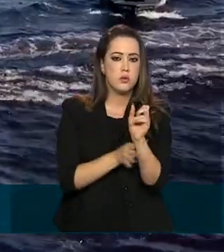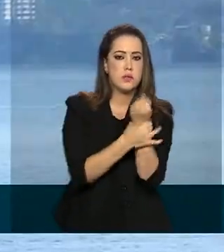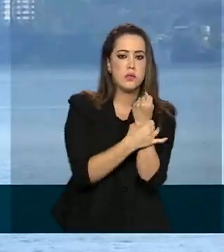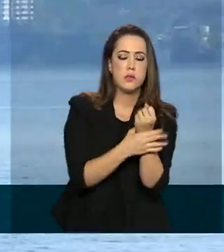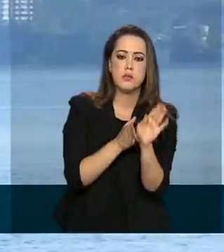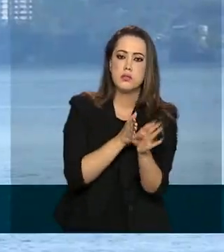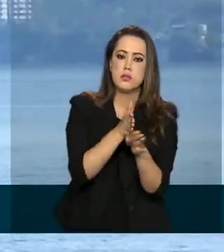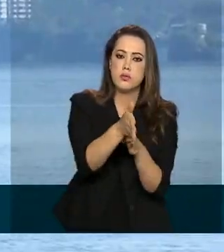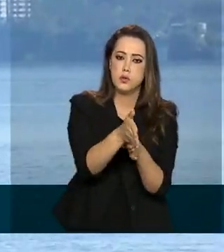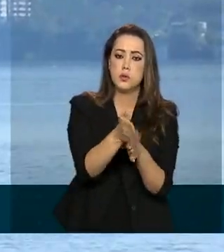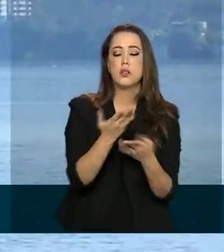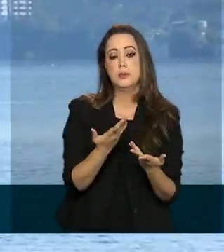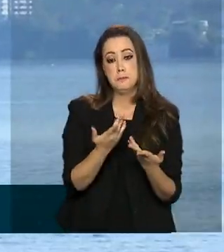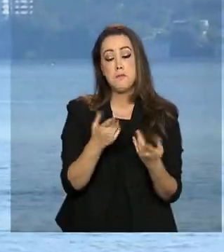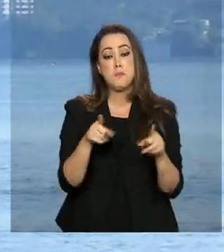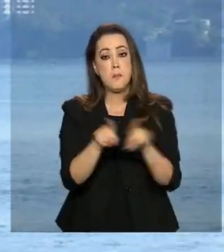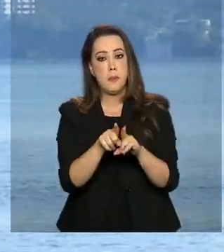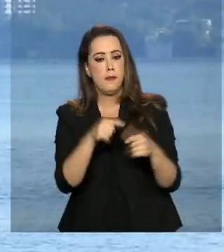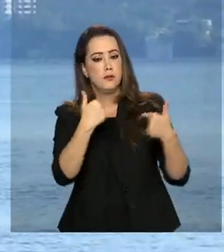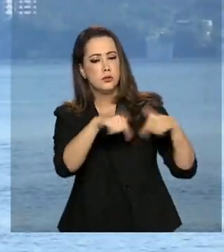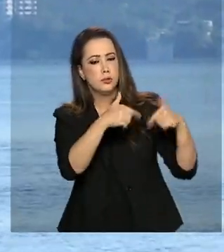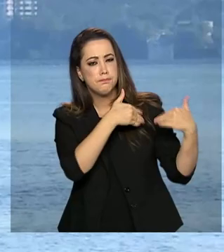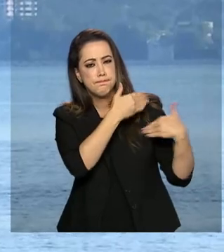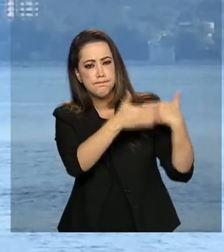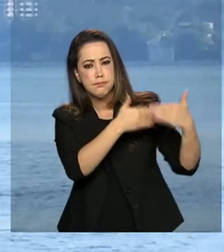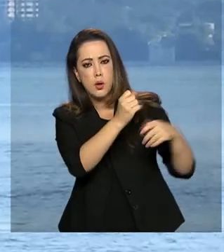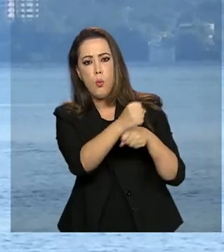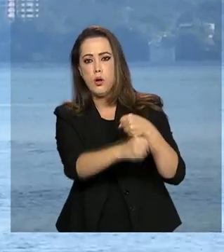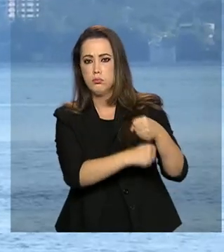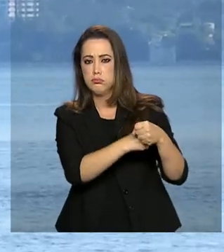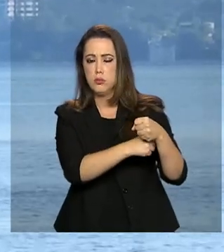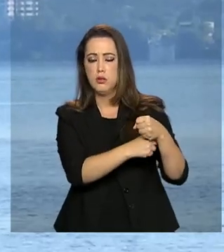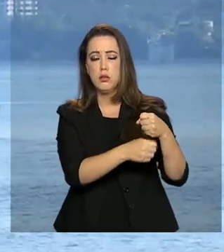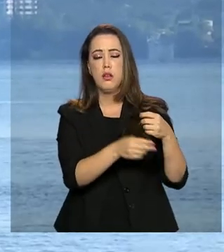Divisas, o VIGIA, em funcionamento desde o ano passado.